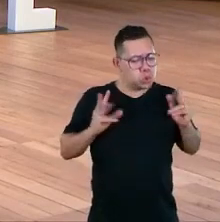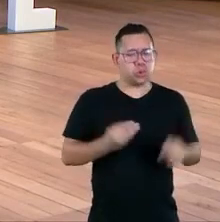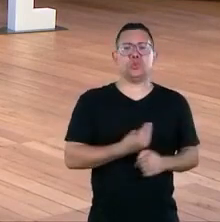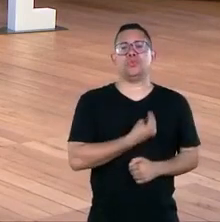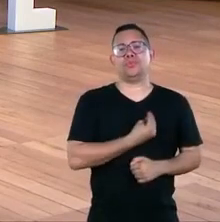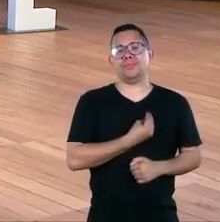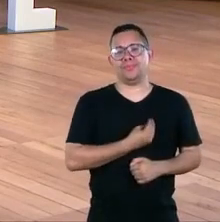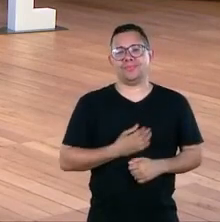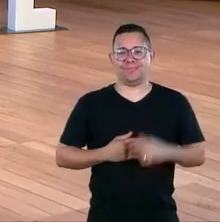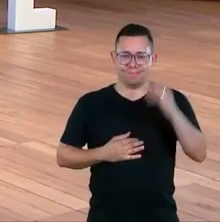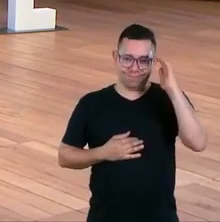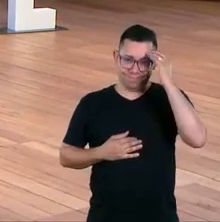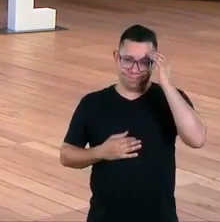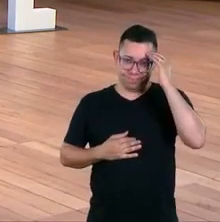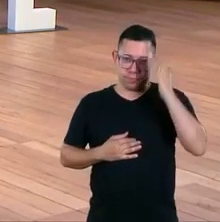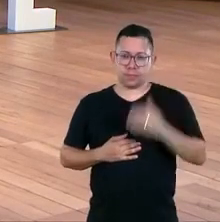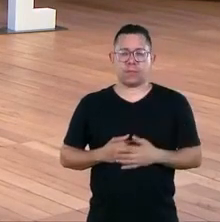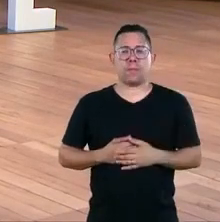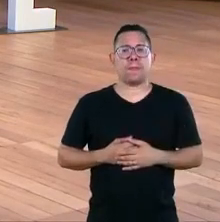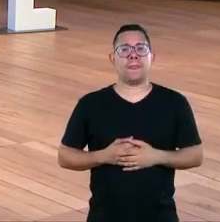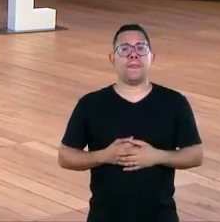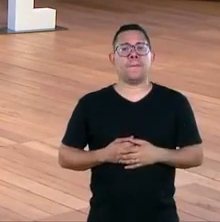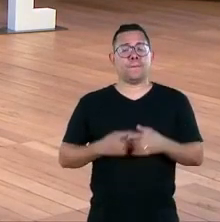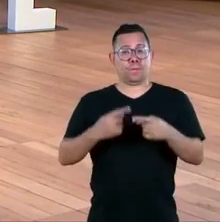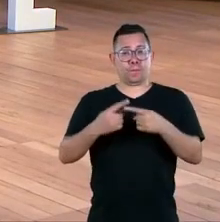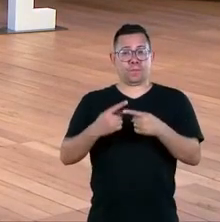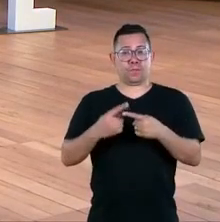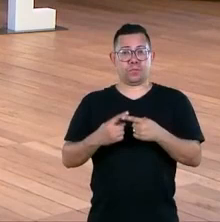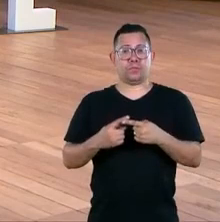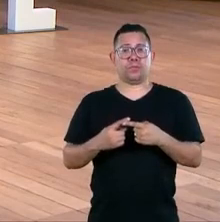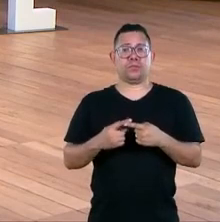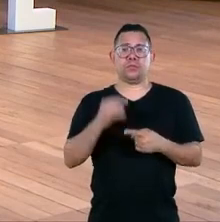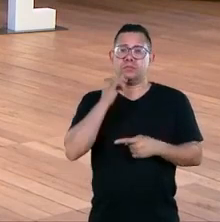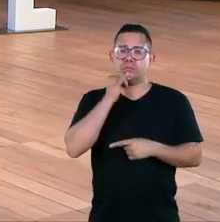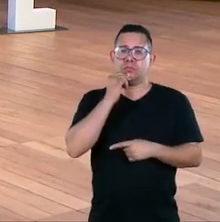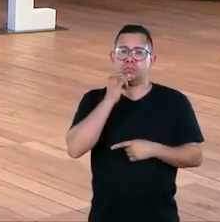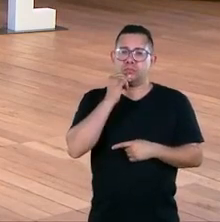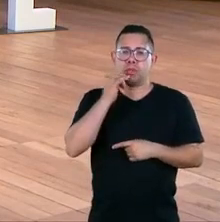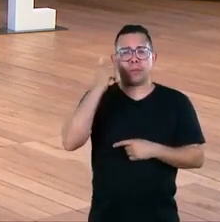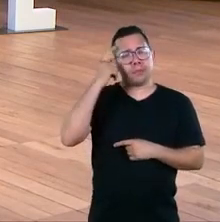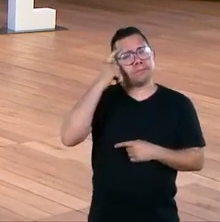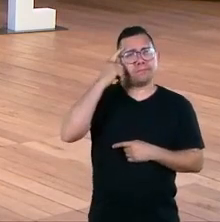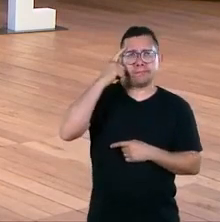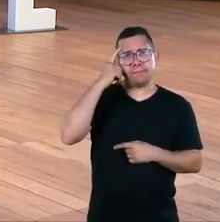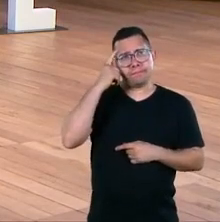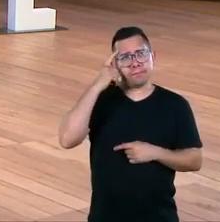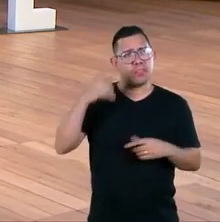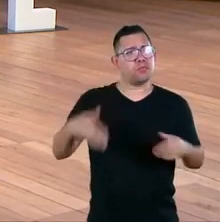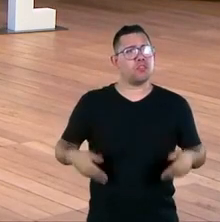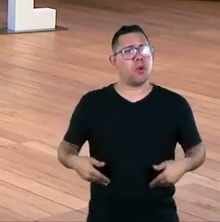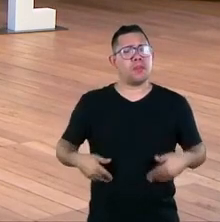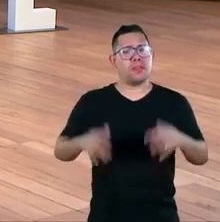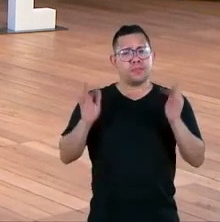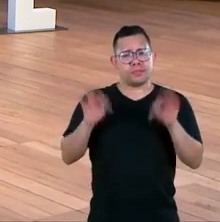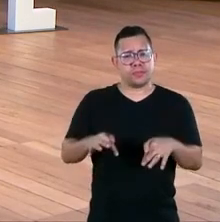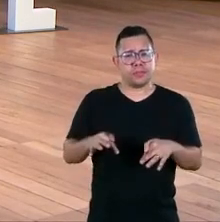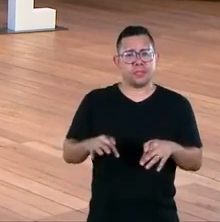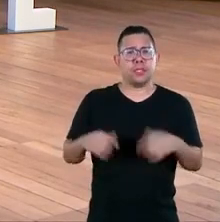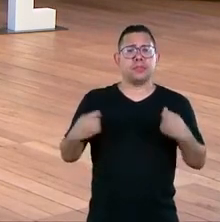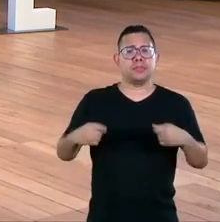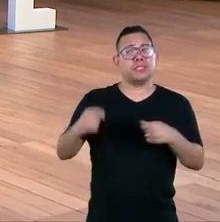utopia que a gente pensa é acabar a utopia que a gente está focando é acabar com a fome nunca pode perder mesmo né